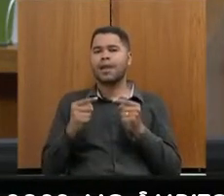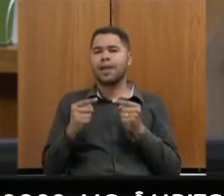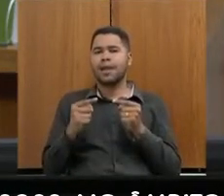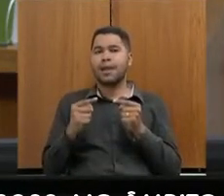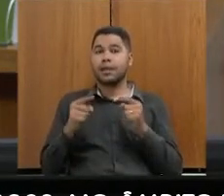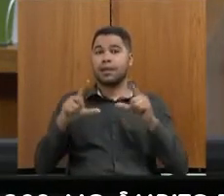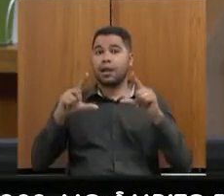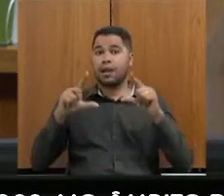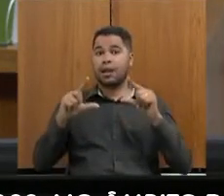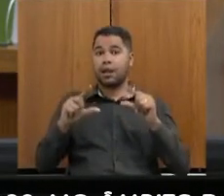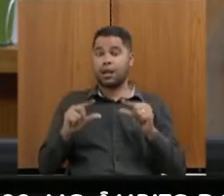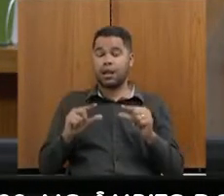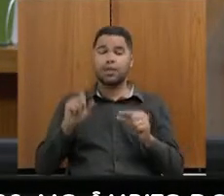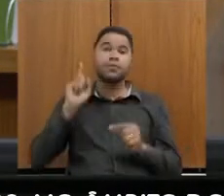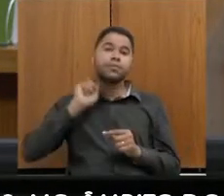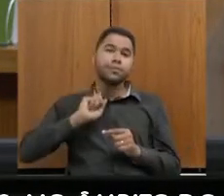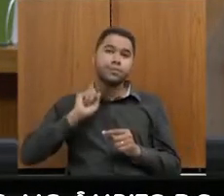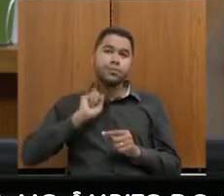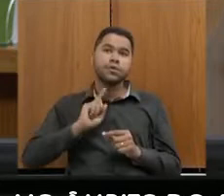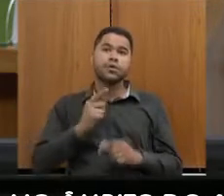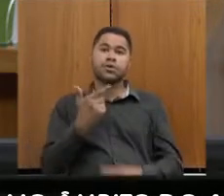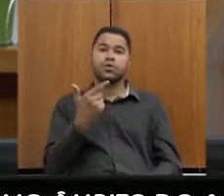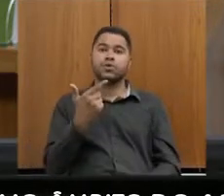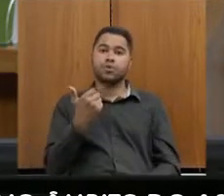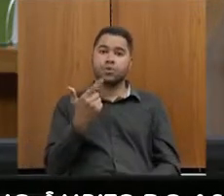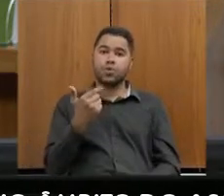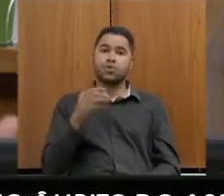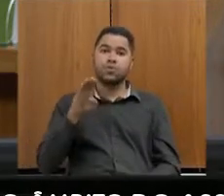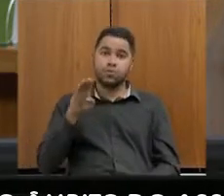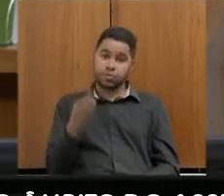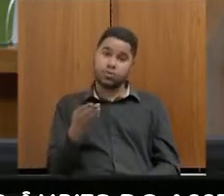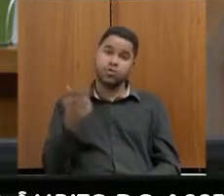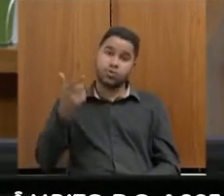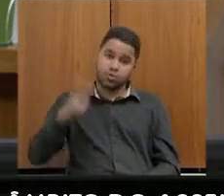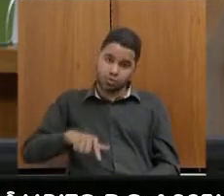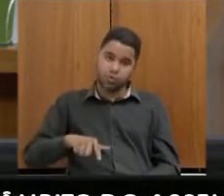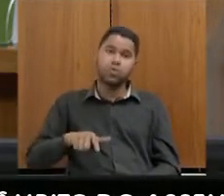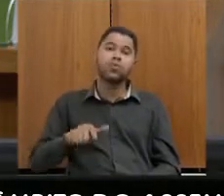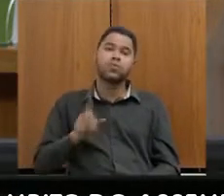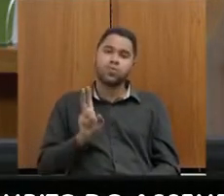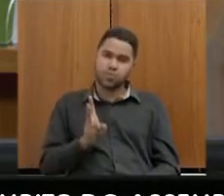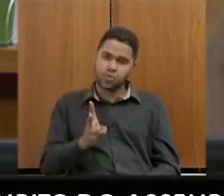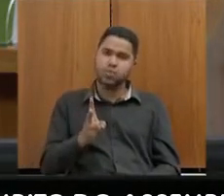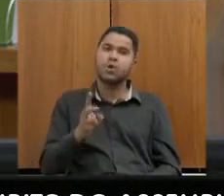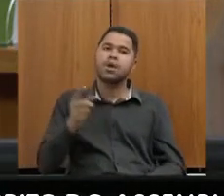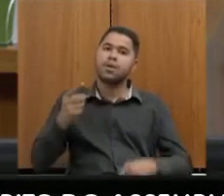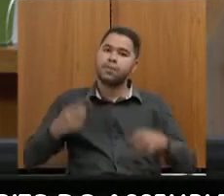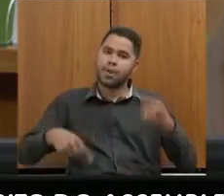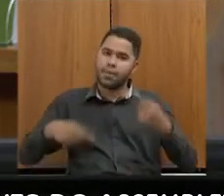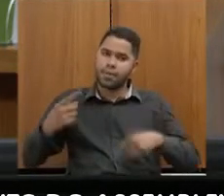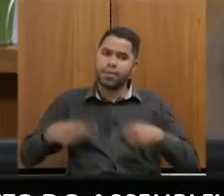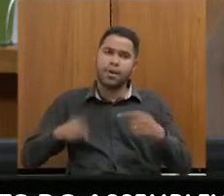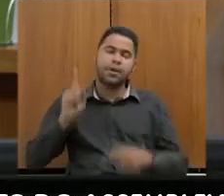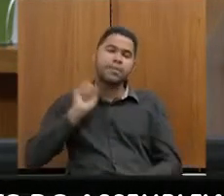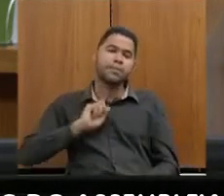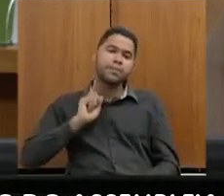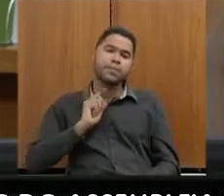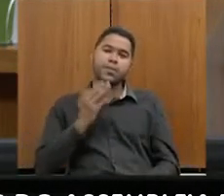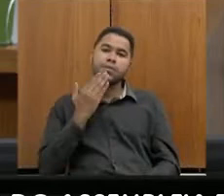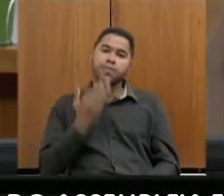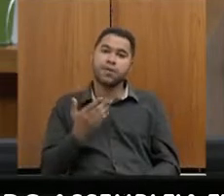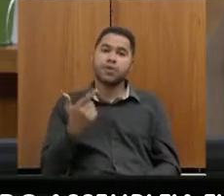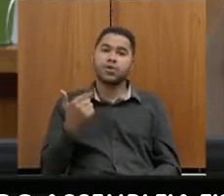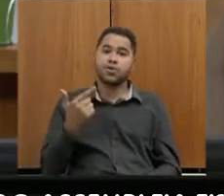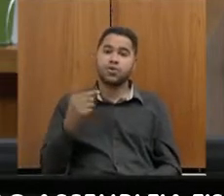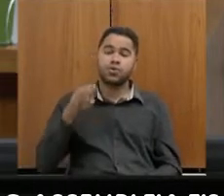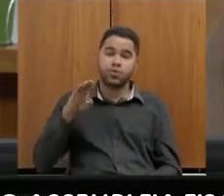redução. Minas, eu coloquei aqui, 12 bilhões, em se confirmando, obviamente, ainda está sendo discutido isso, Minas perde 12 bilhões e os